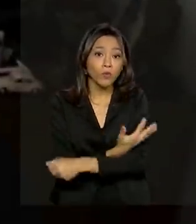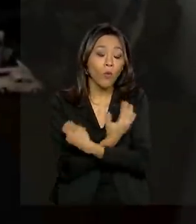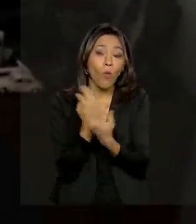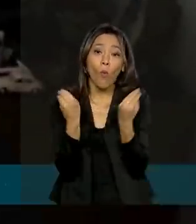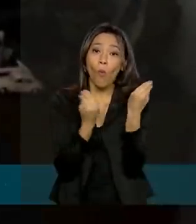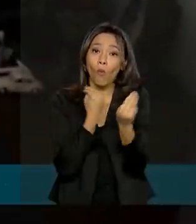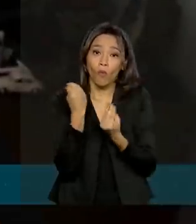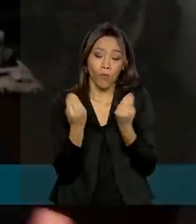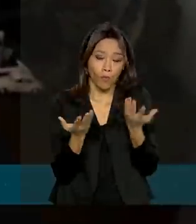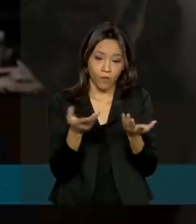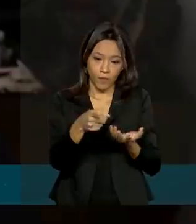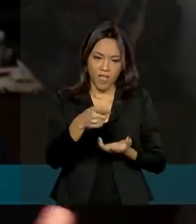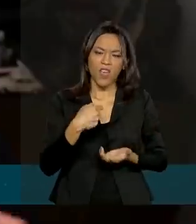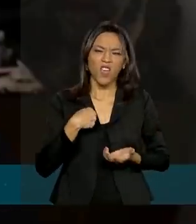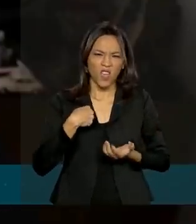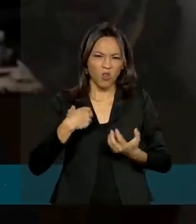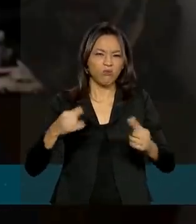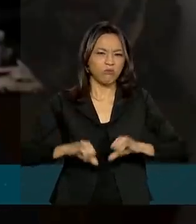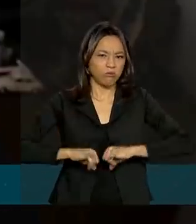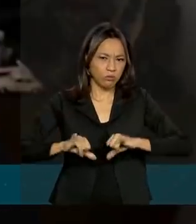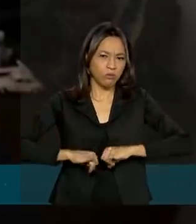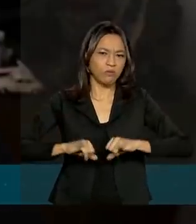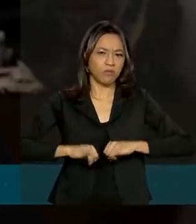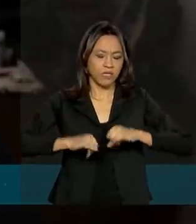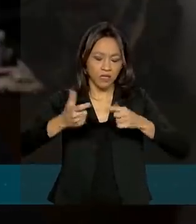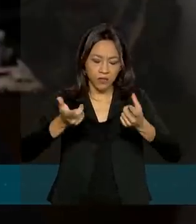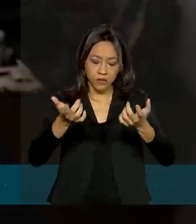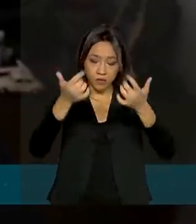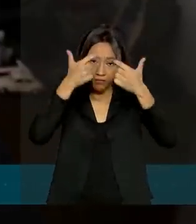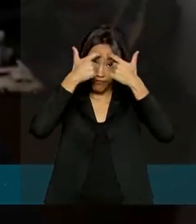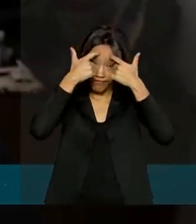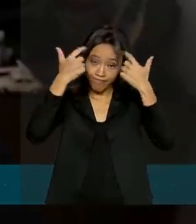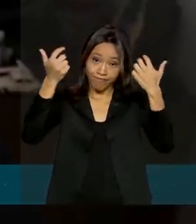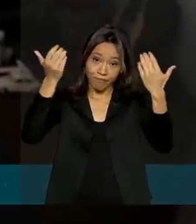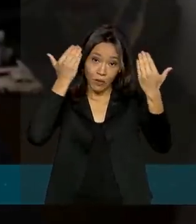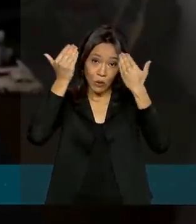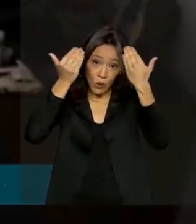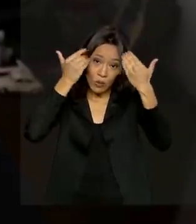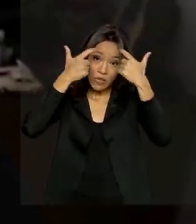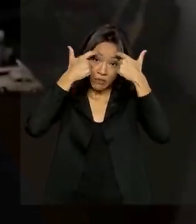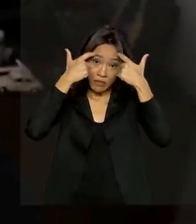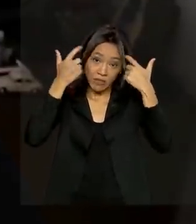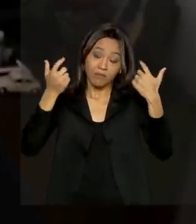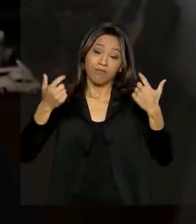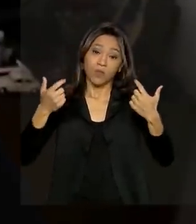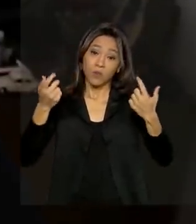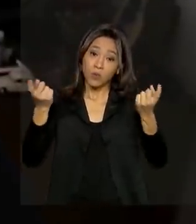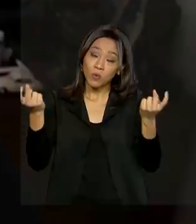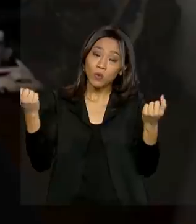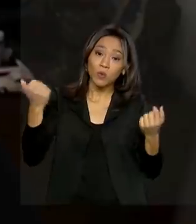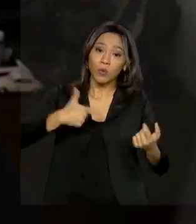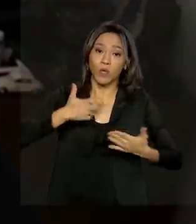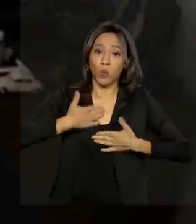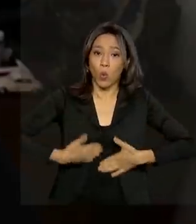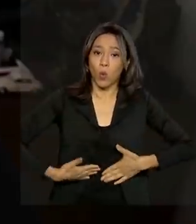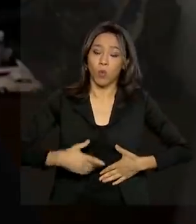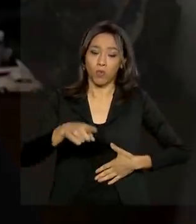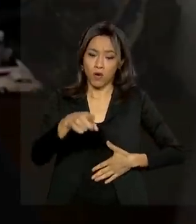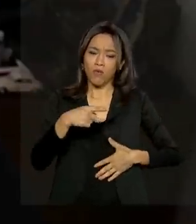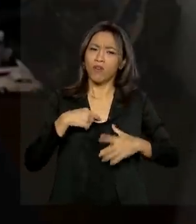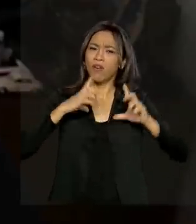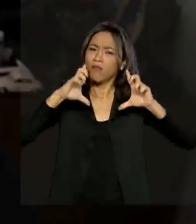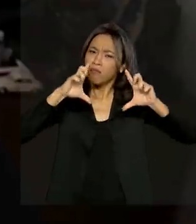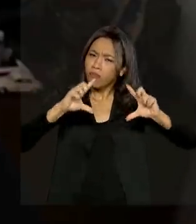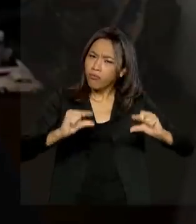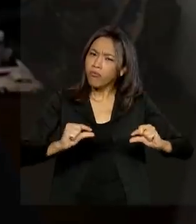dizer que eu sofri mais psicologicamente do que fisiologicamente. Meus sintomas foram relativamente brandos.